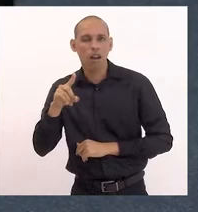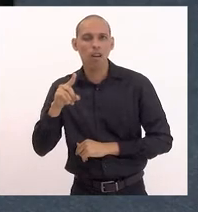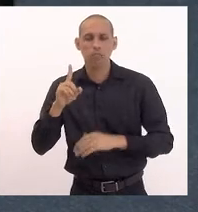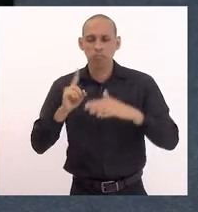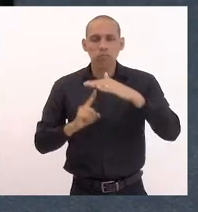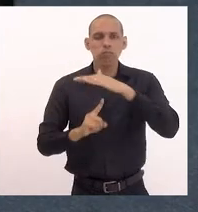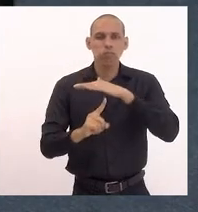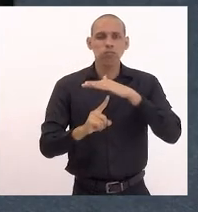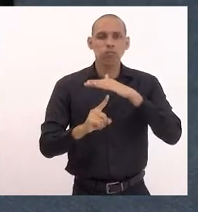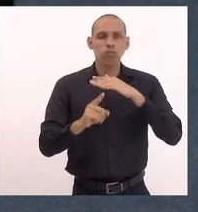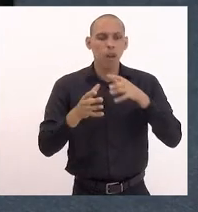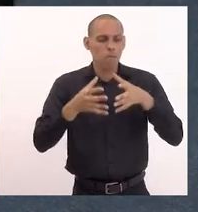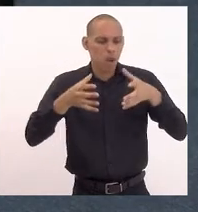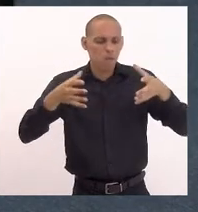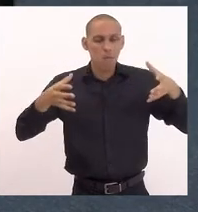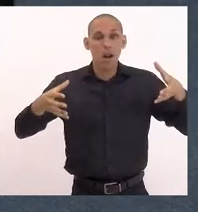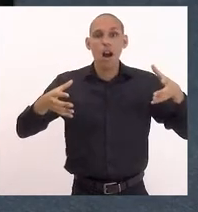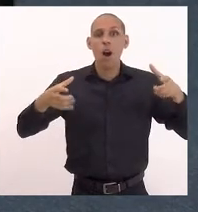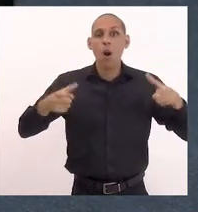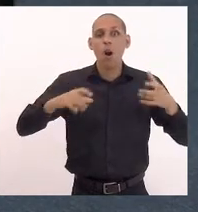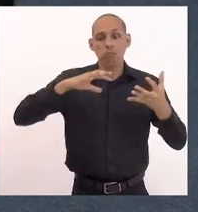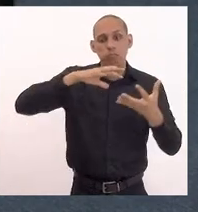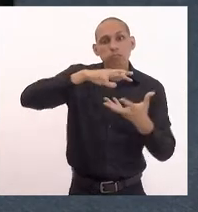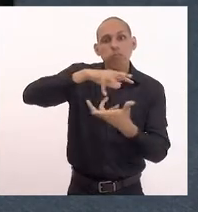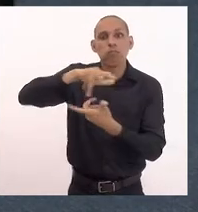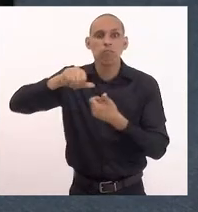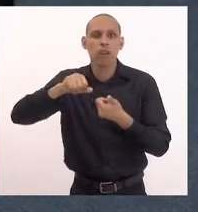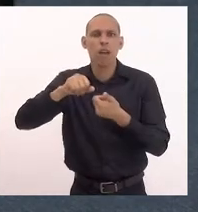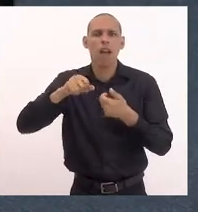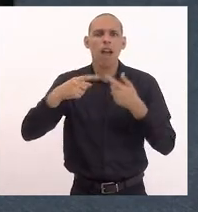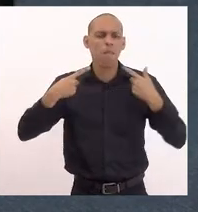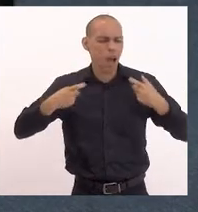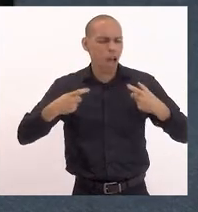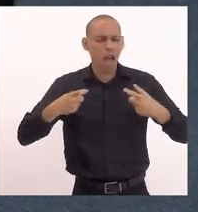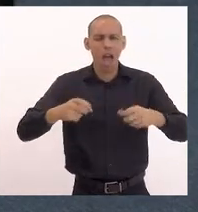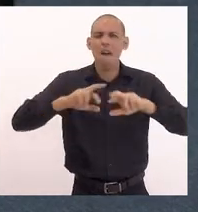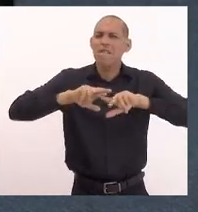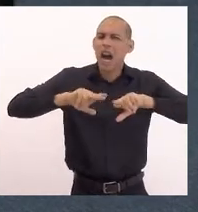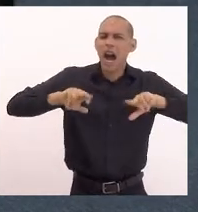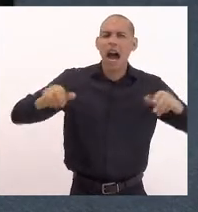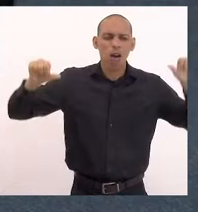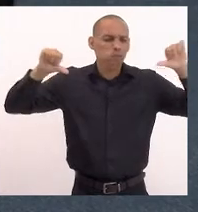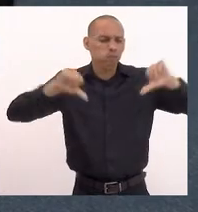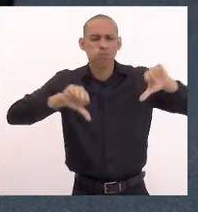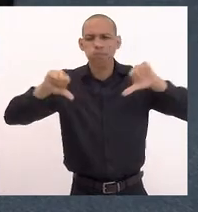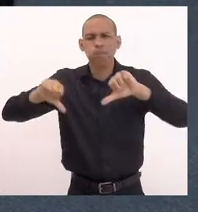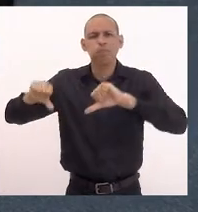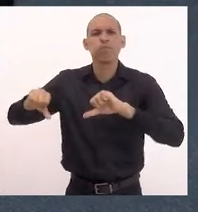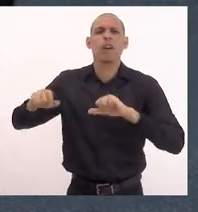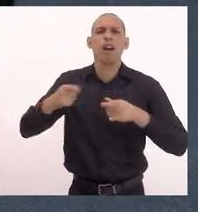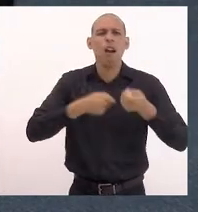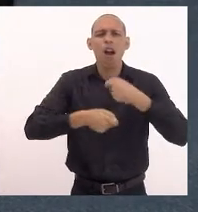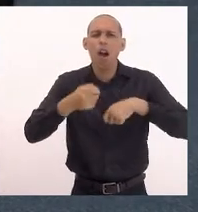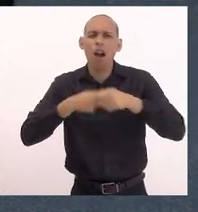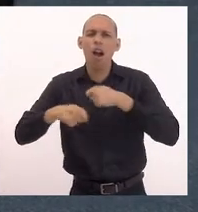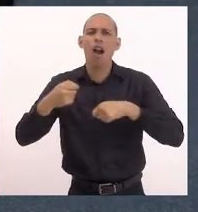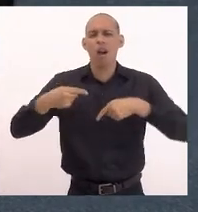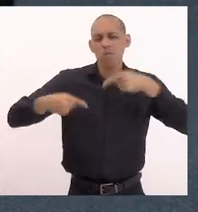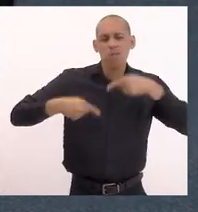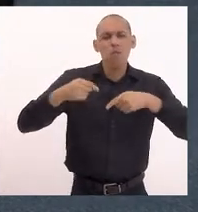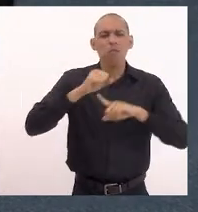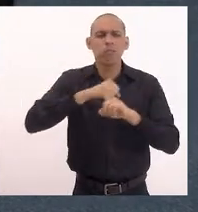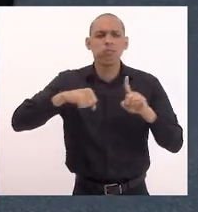mundialmente. Diversas guerras, crises econômicas, políticas e sociais levam o fluxo de